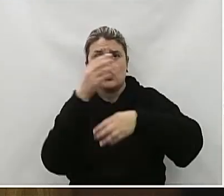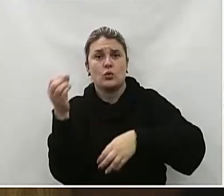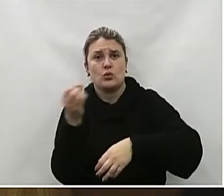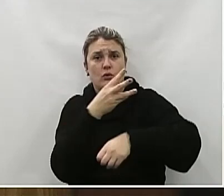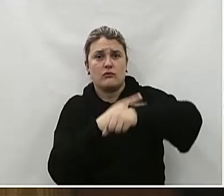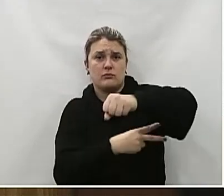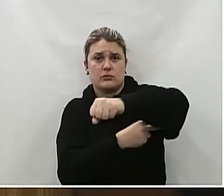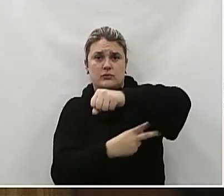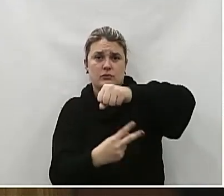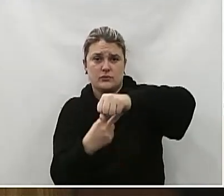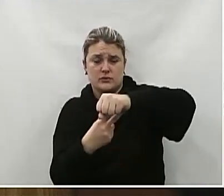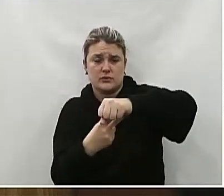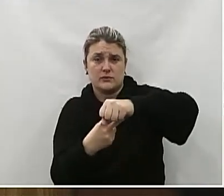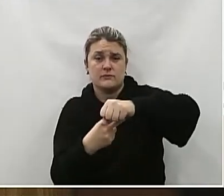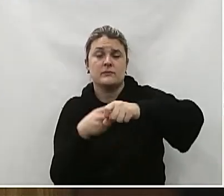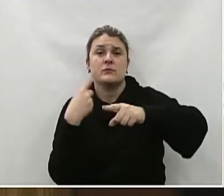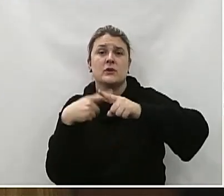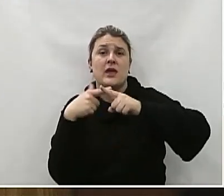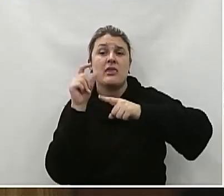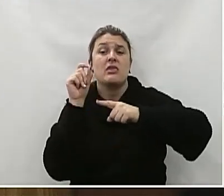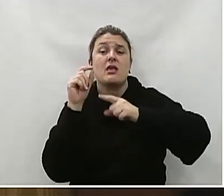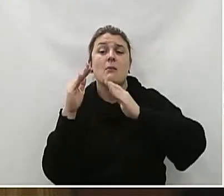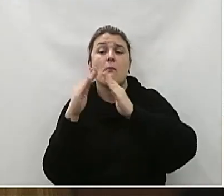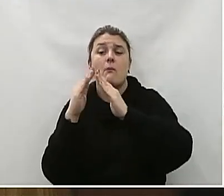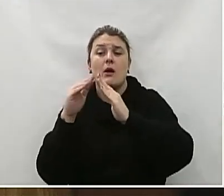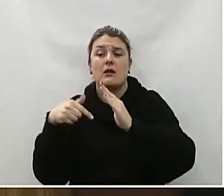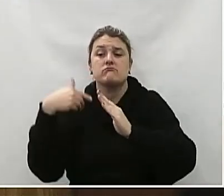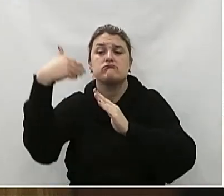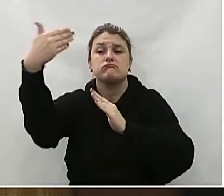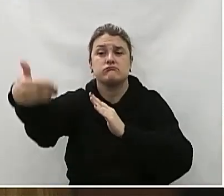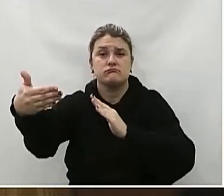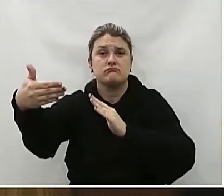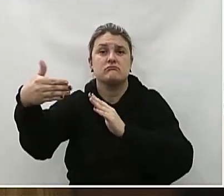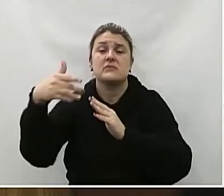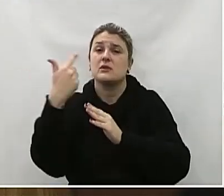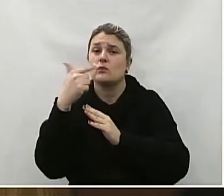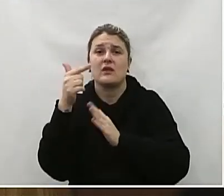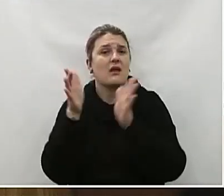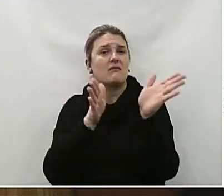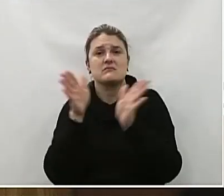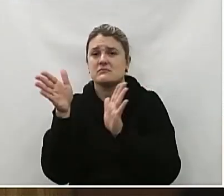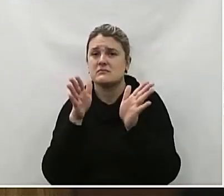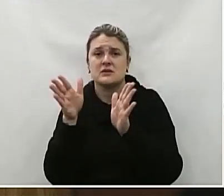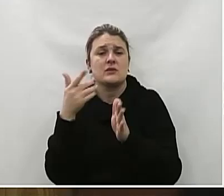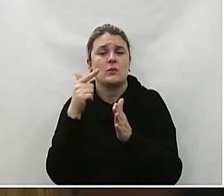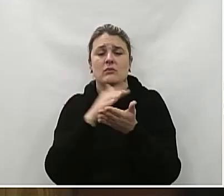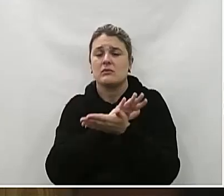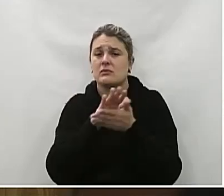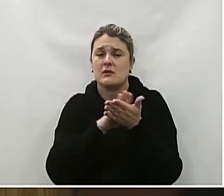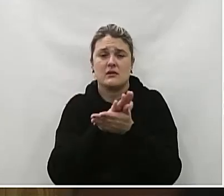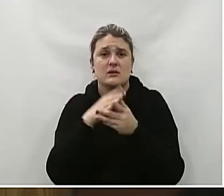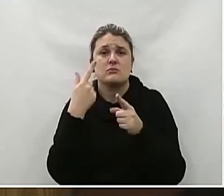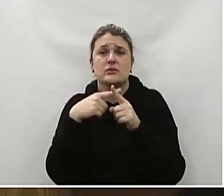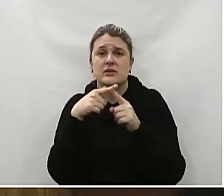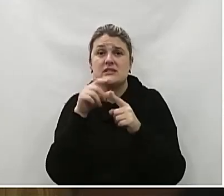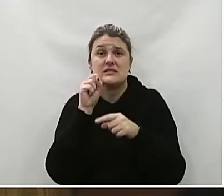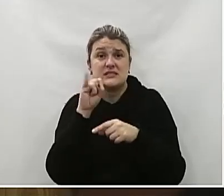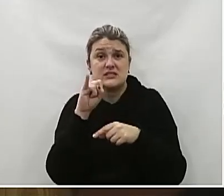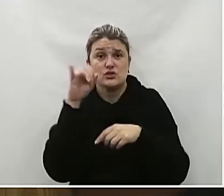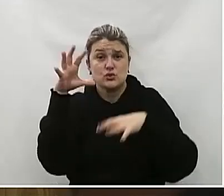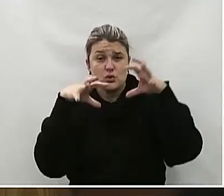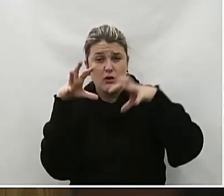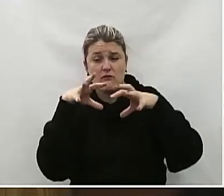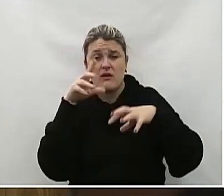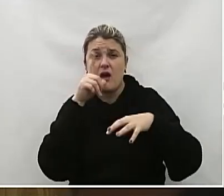substancial sobre a vida diária de nossos residentes Bem como no acesso a serviços essenciais Incluindo saúde e educação A